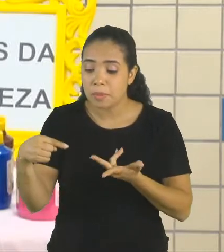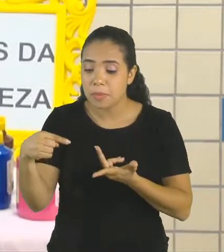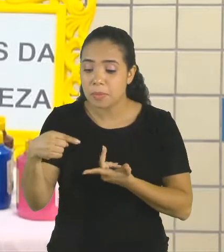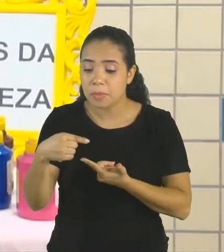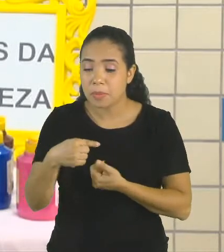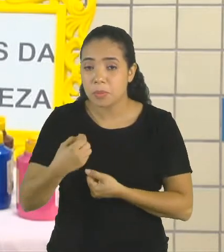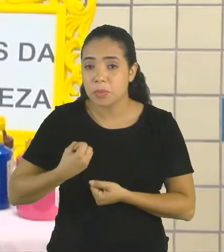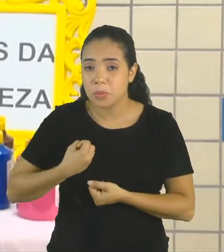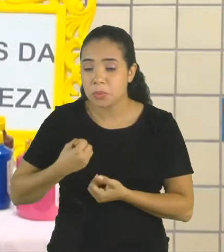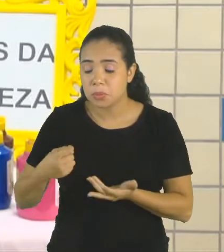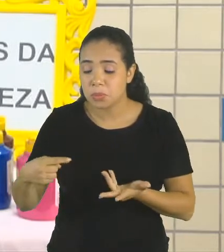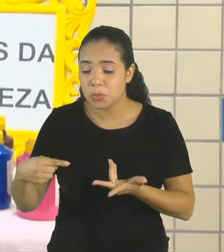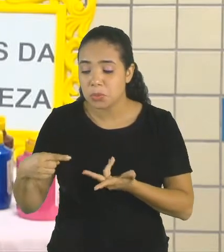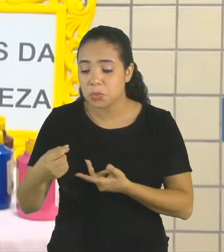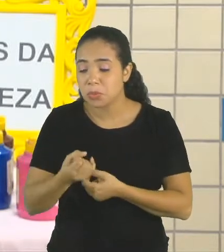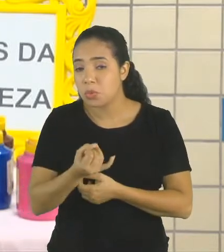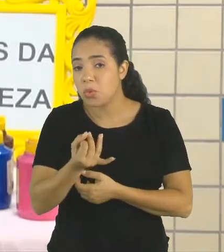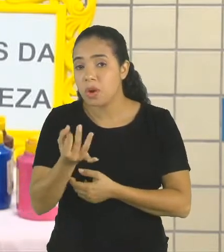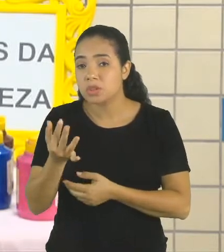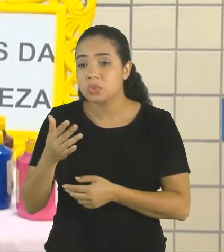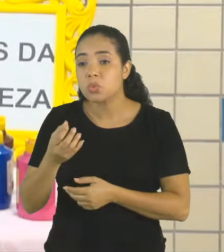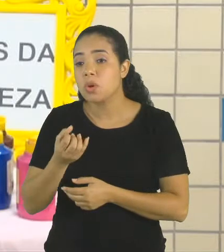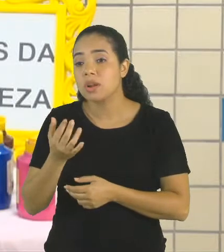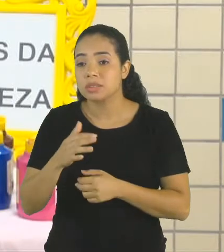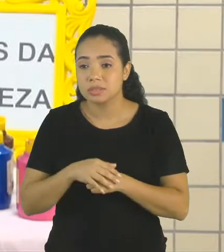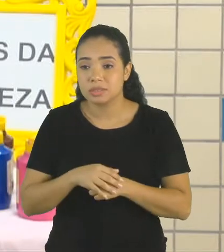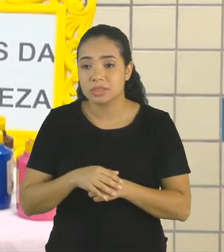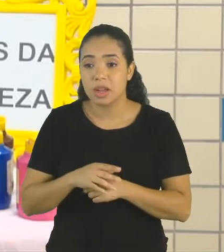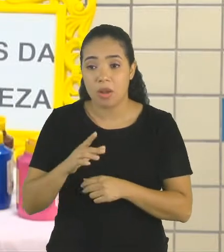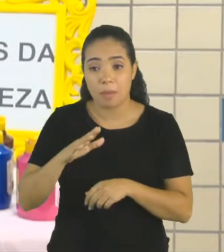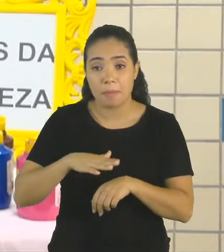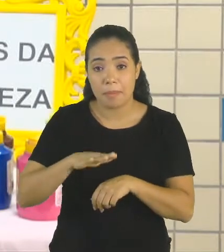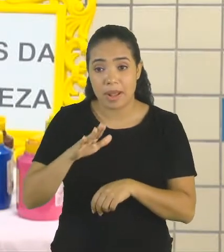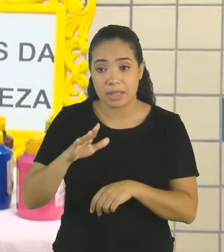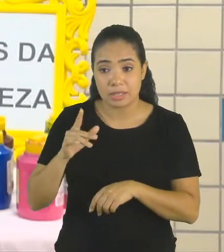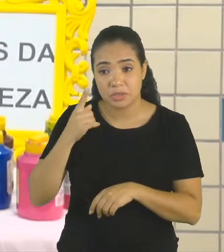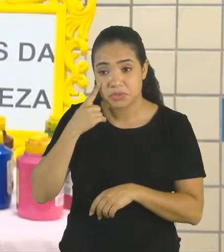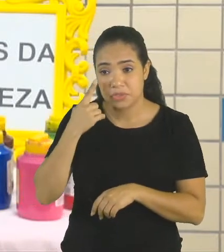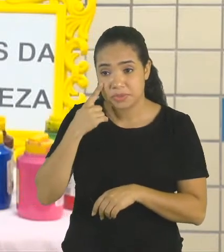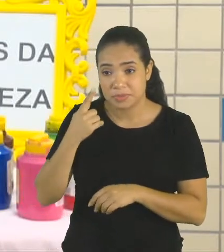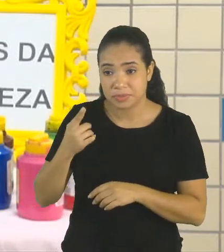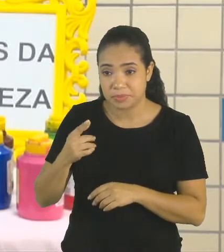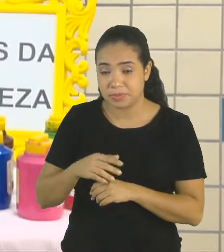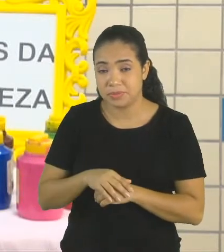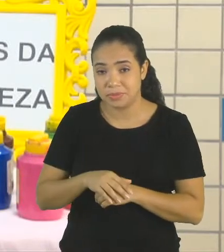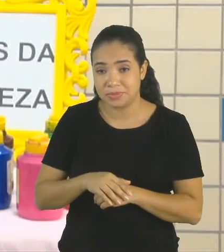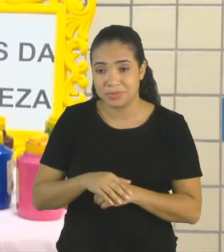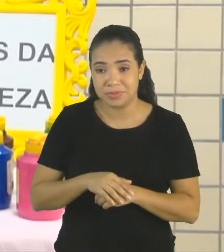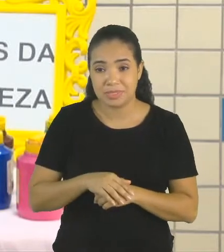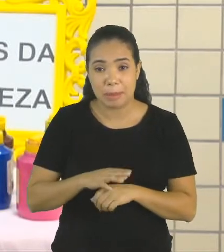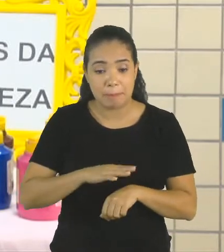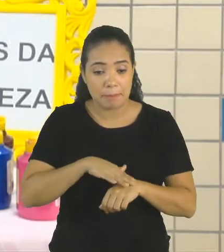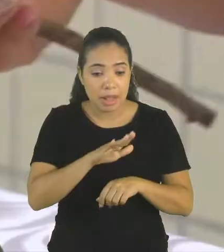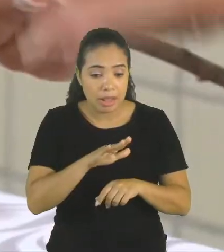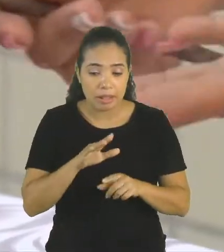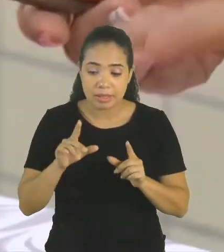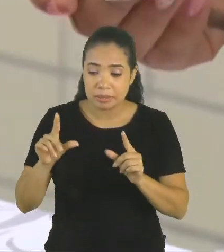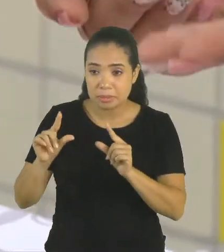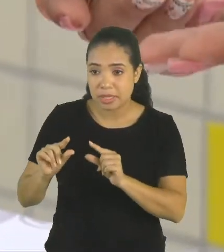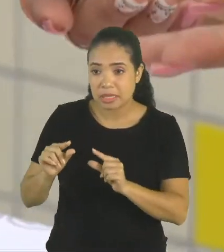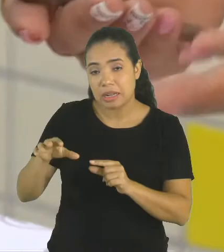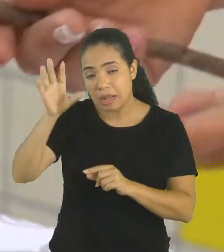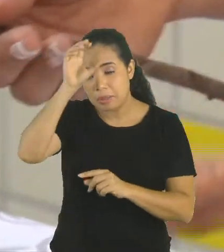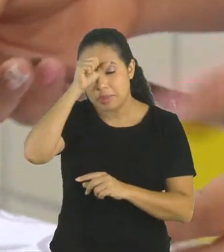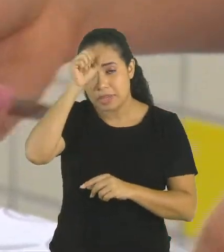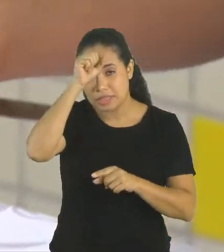pincel. Esse, por exemplo, tem mais folhas, esse tem menos folhas. Então, tudo isso é uma forma de